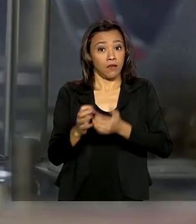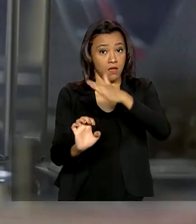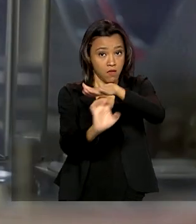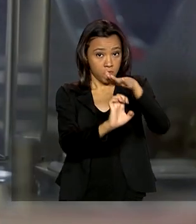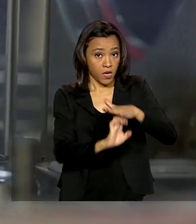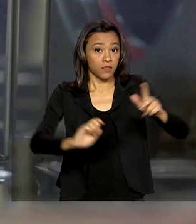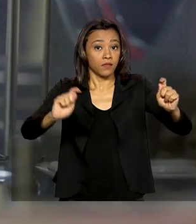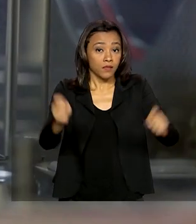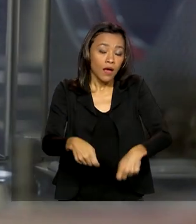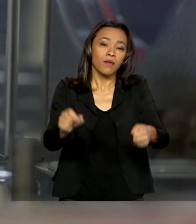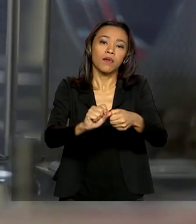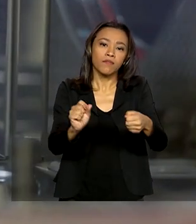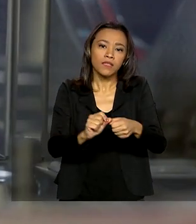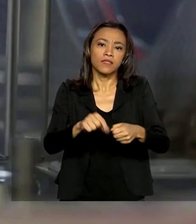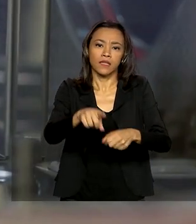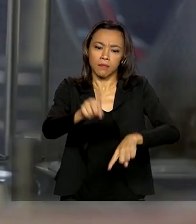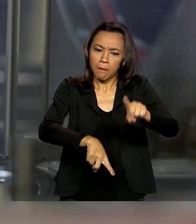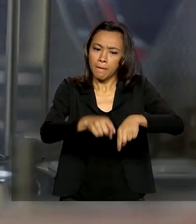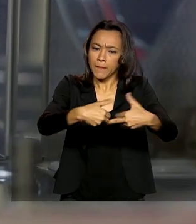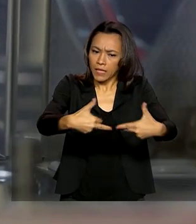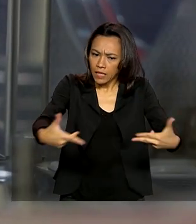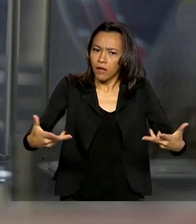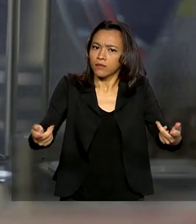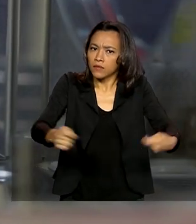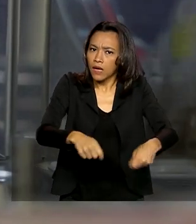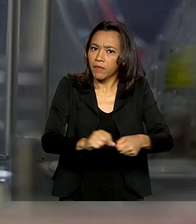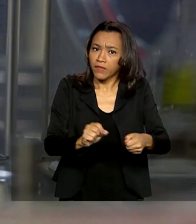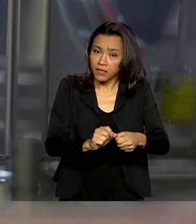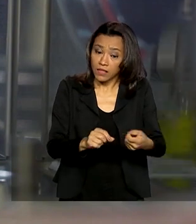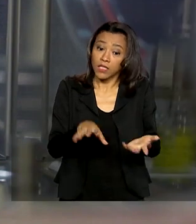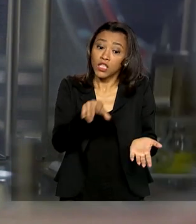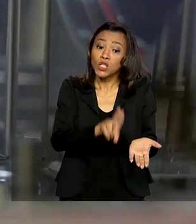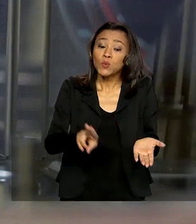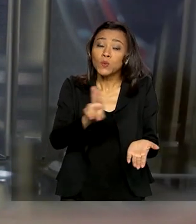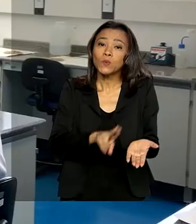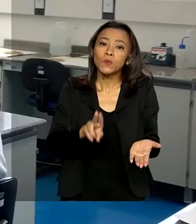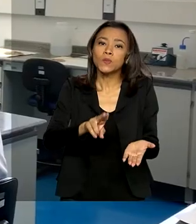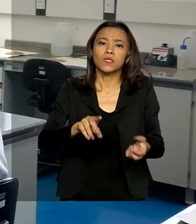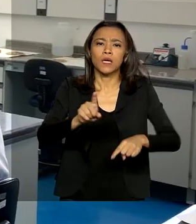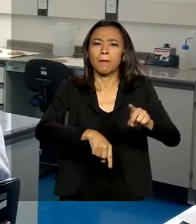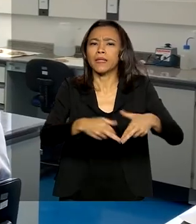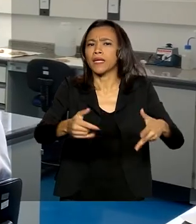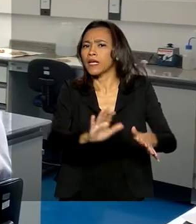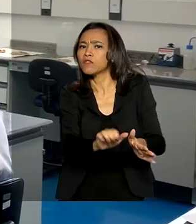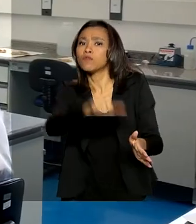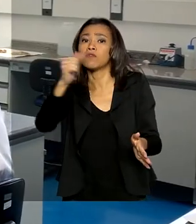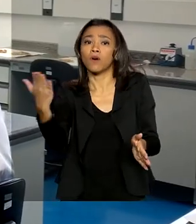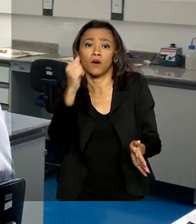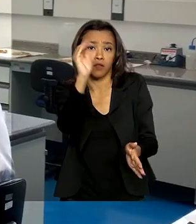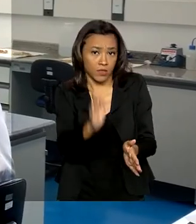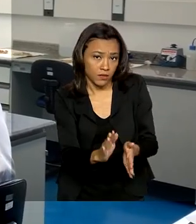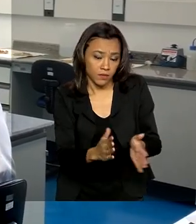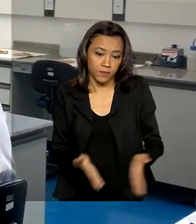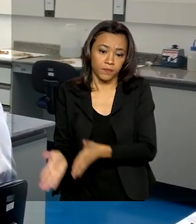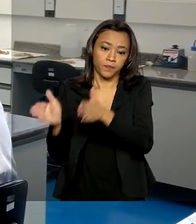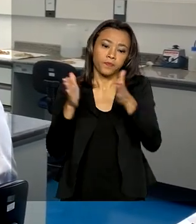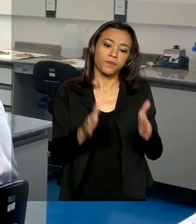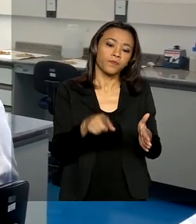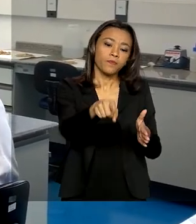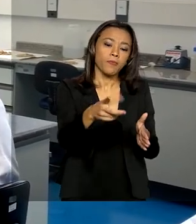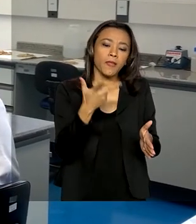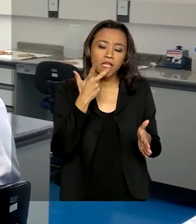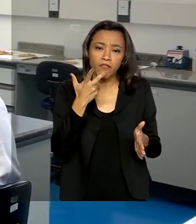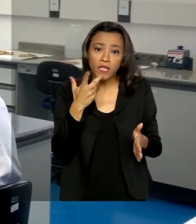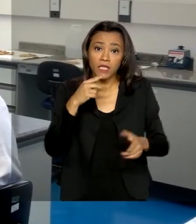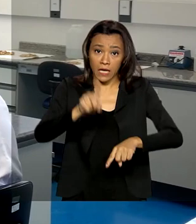produzir esse material e usam apenas insumos importados. Os kits de diagnóstico produzidos com anticorpos e